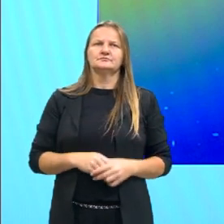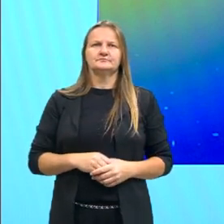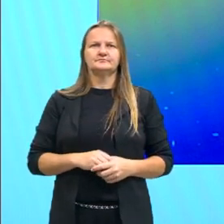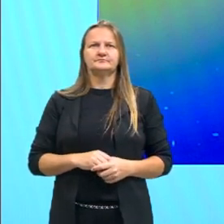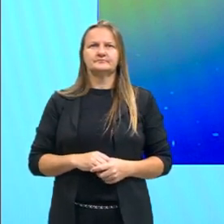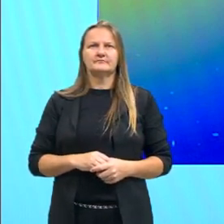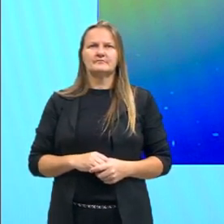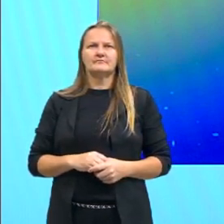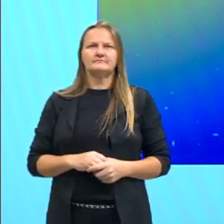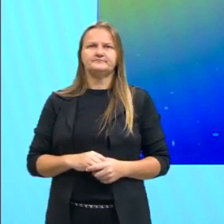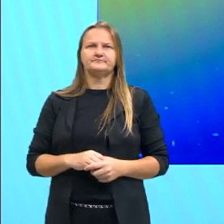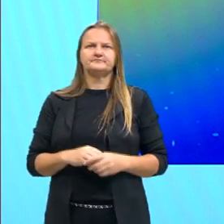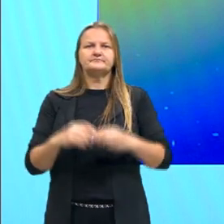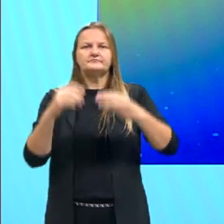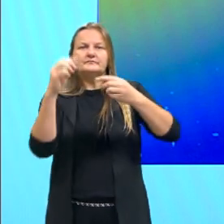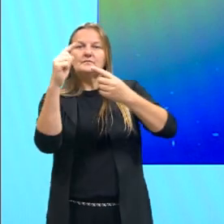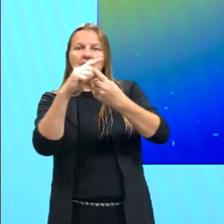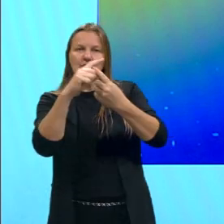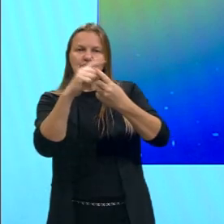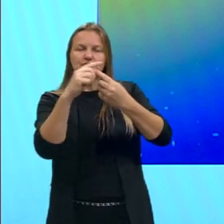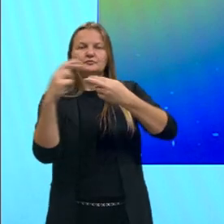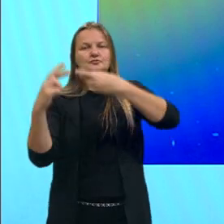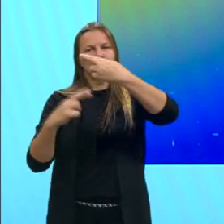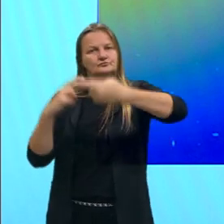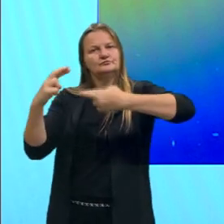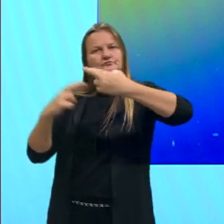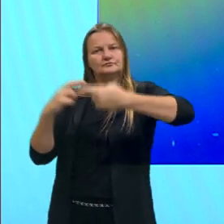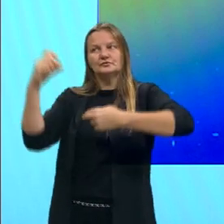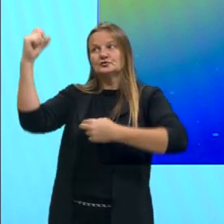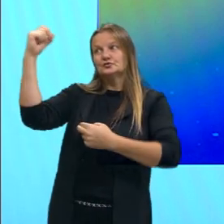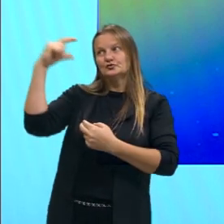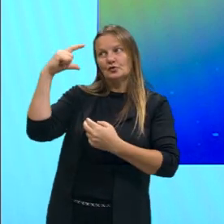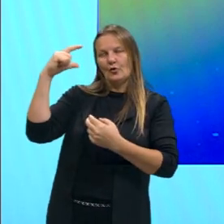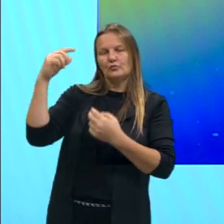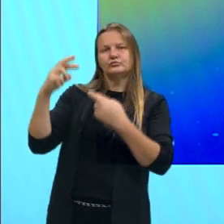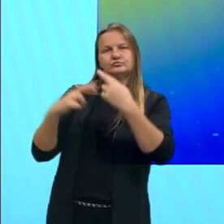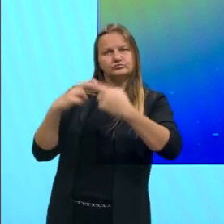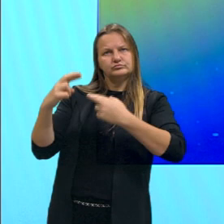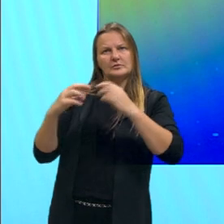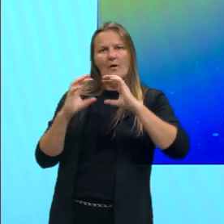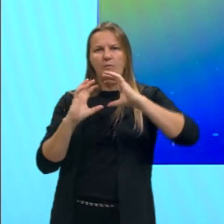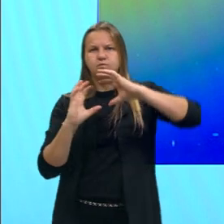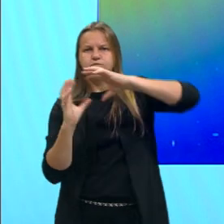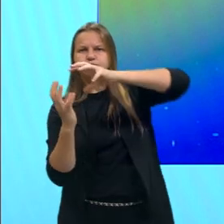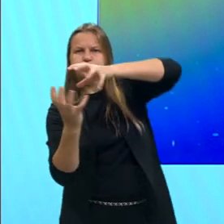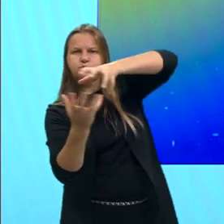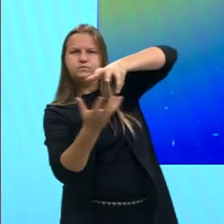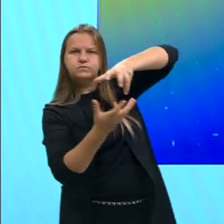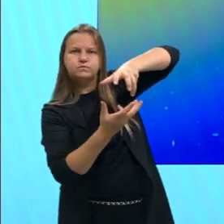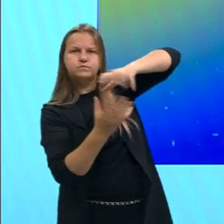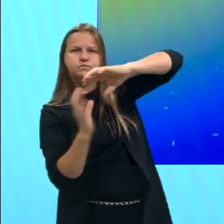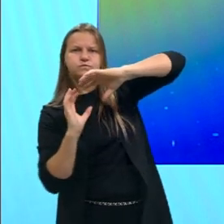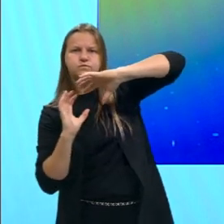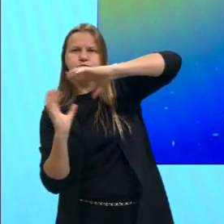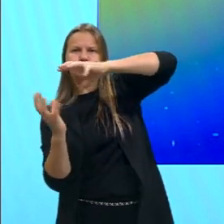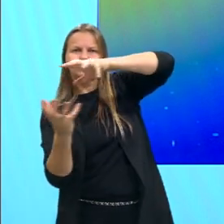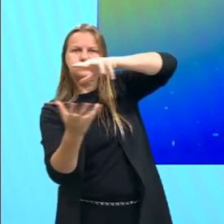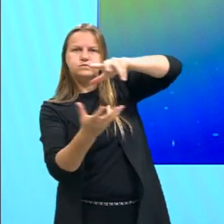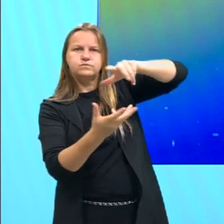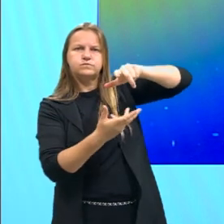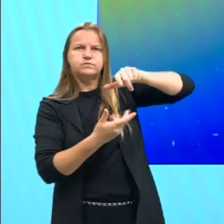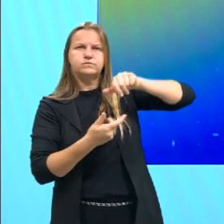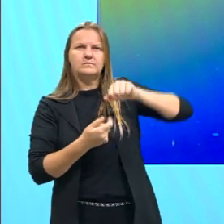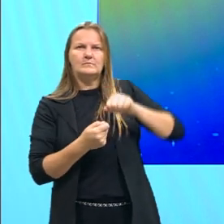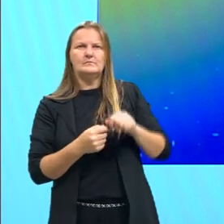Então essas são as, a relação, certo, pessoal? O nosso planeta, ele é redondo, certo? E ao ser redondo, então, tu vai ter